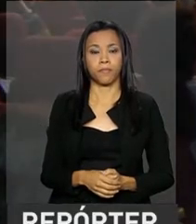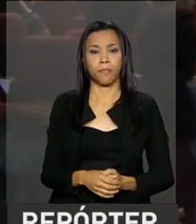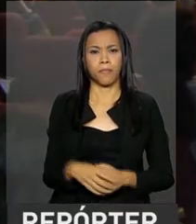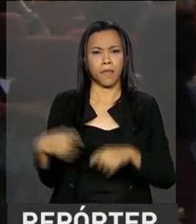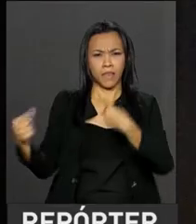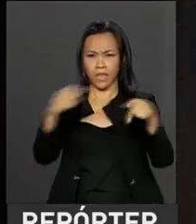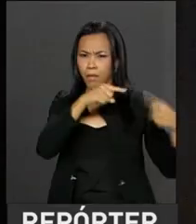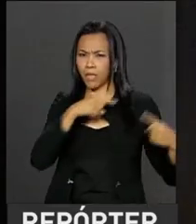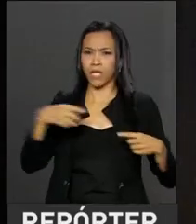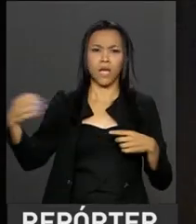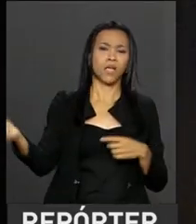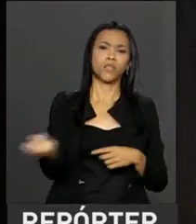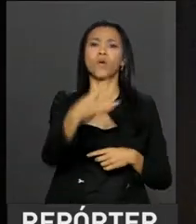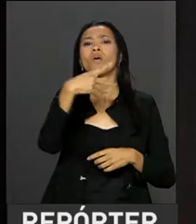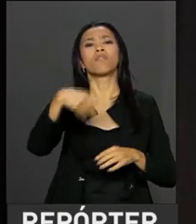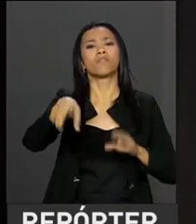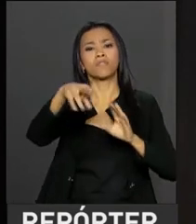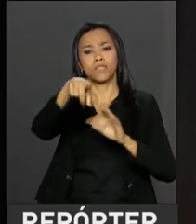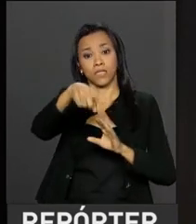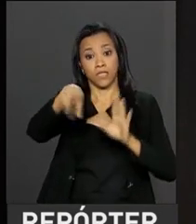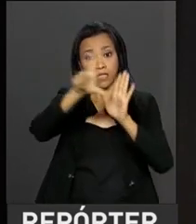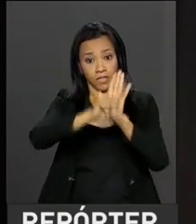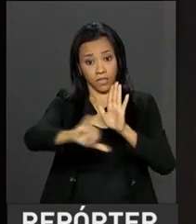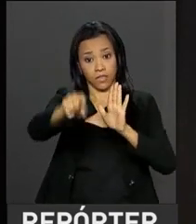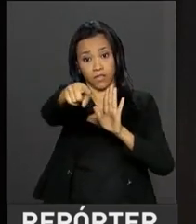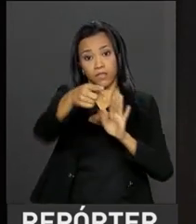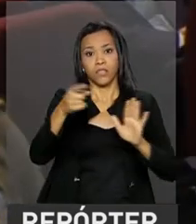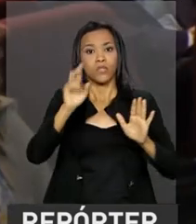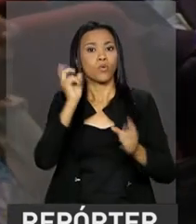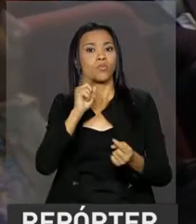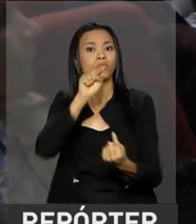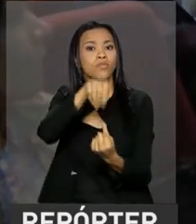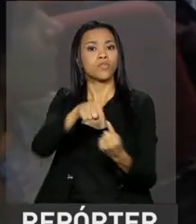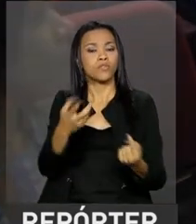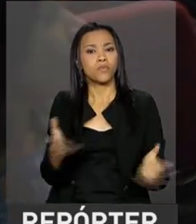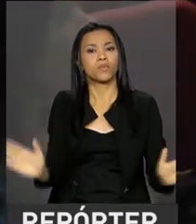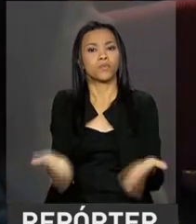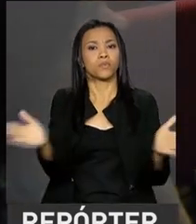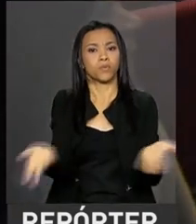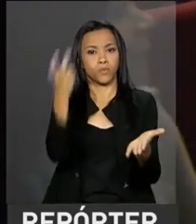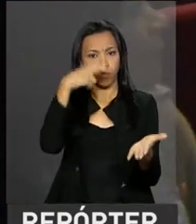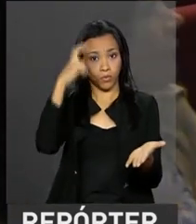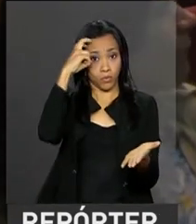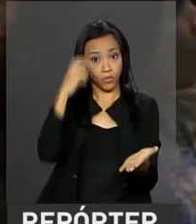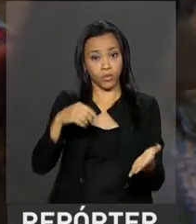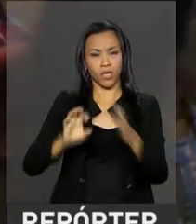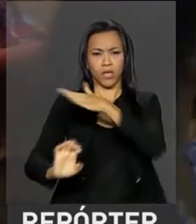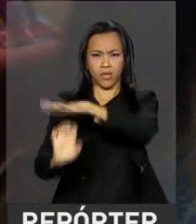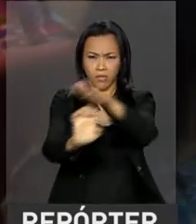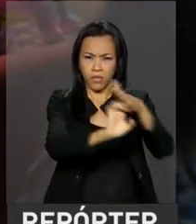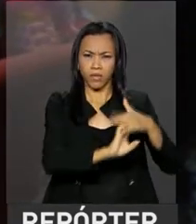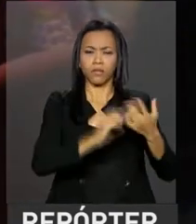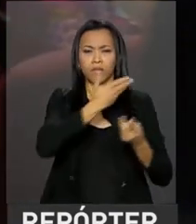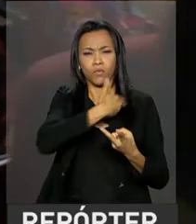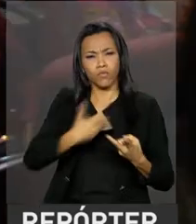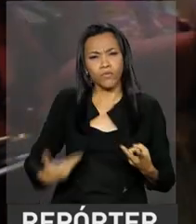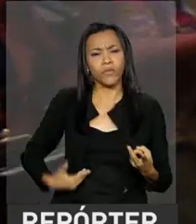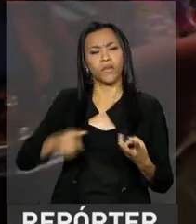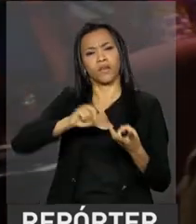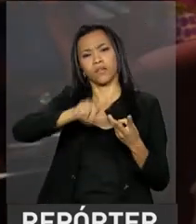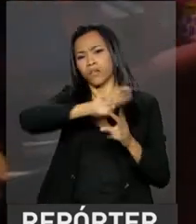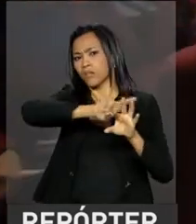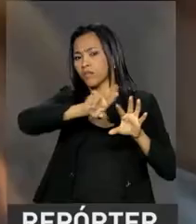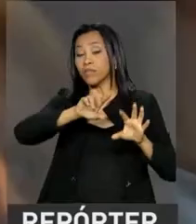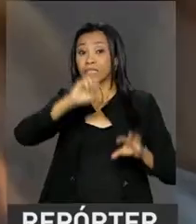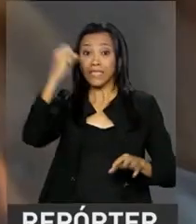a nova versão do Sistema de Apoio às Leis de Incentivo à Cultura, governo e produtores da área se reuniram pela terceira vez no